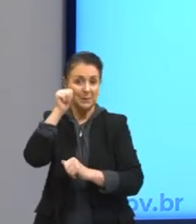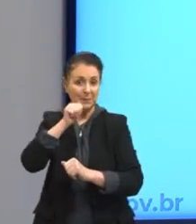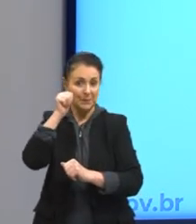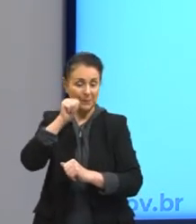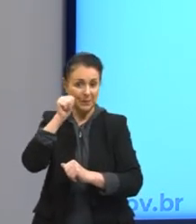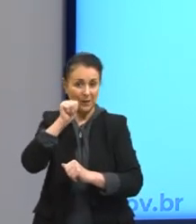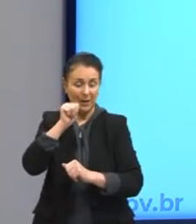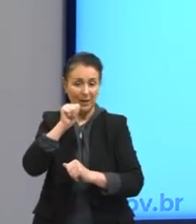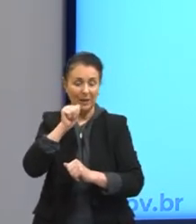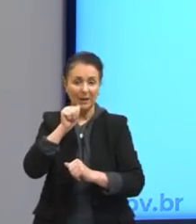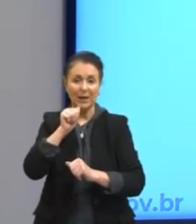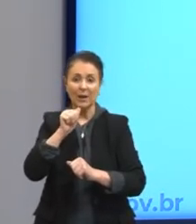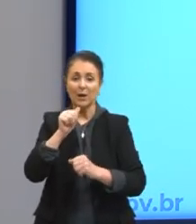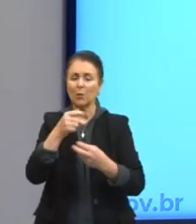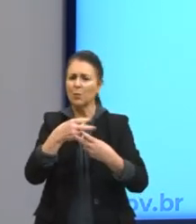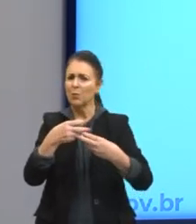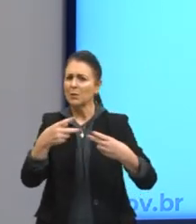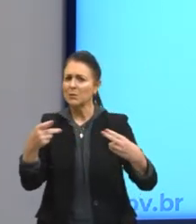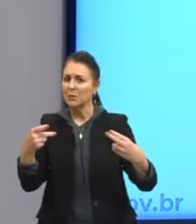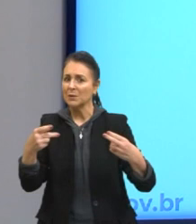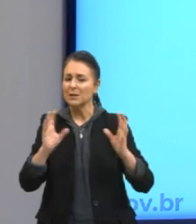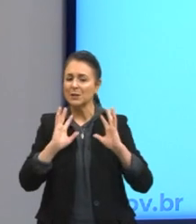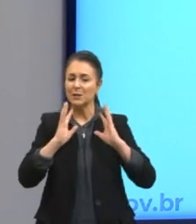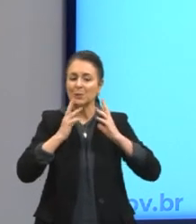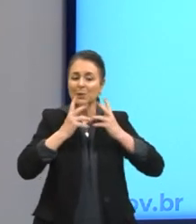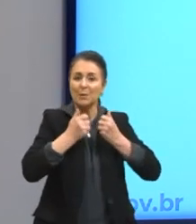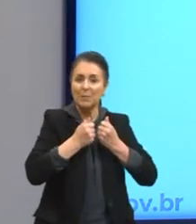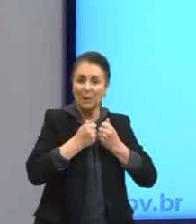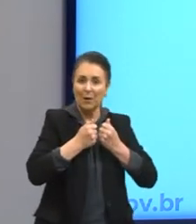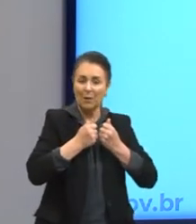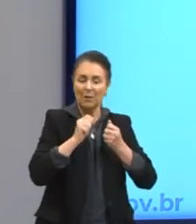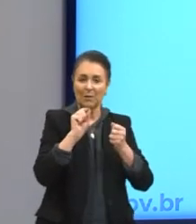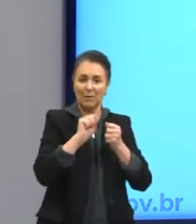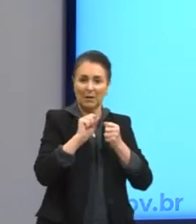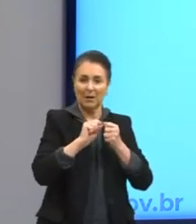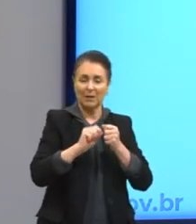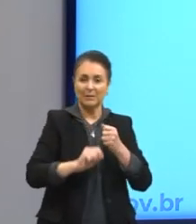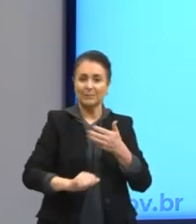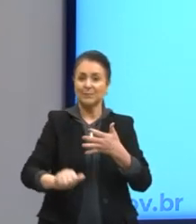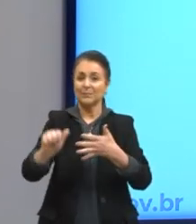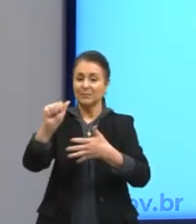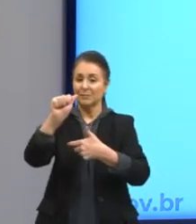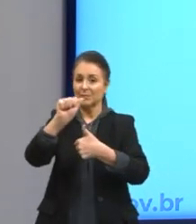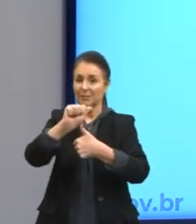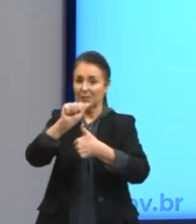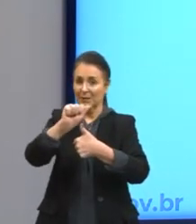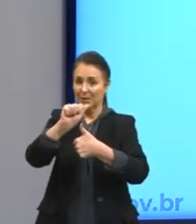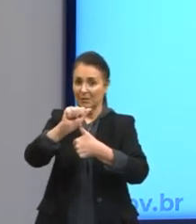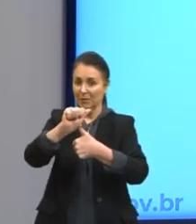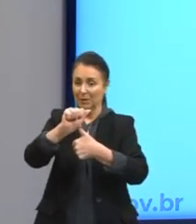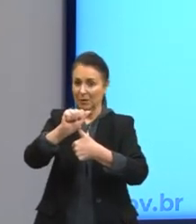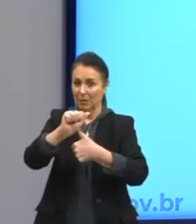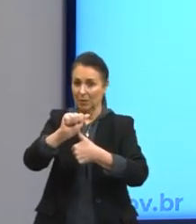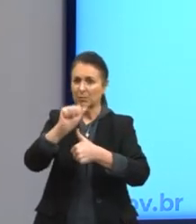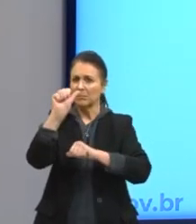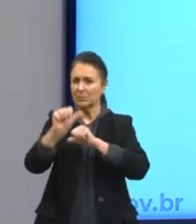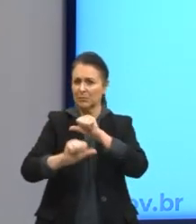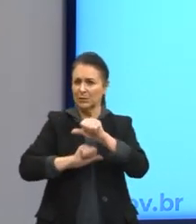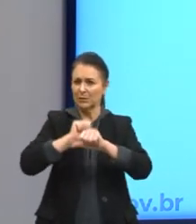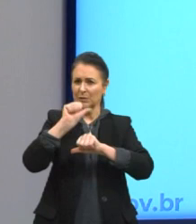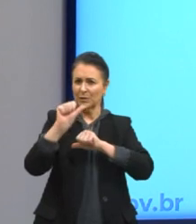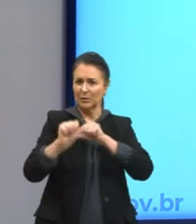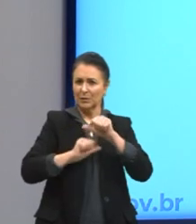com as atitudes do ouriço? Letra A, tenacidade transformada em brandura.